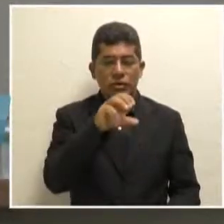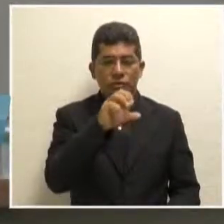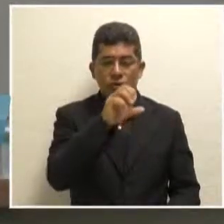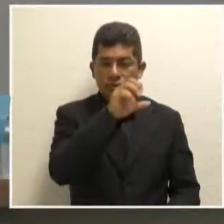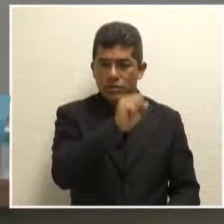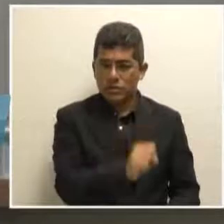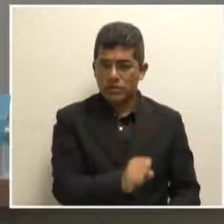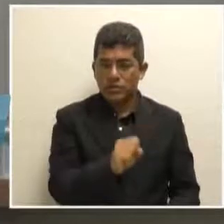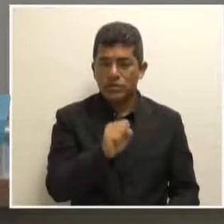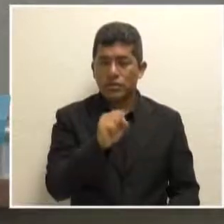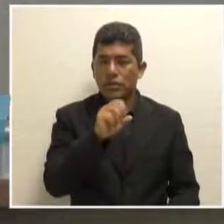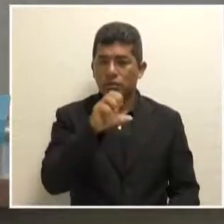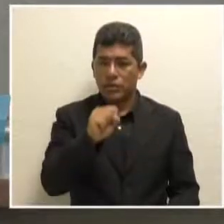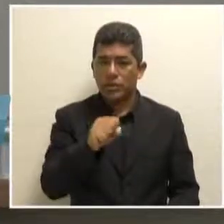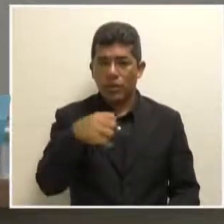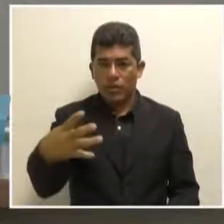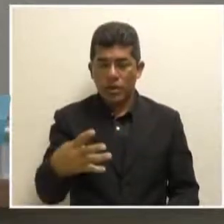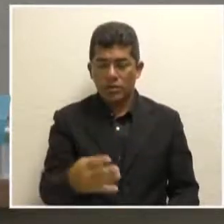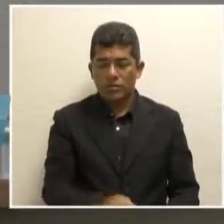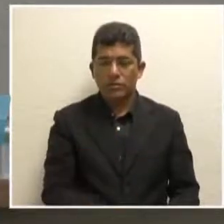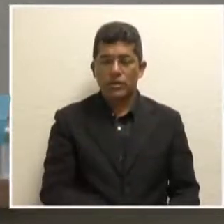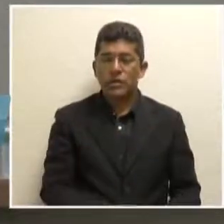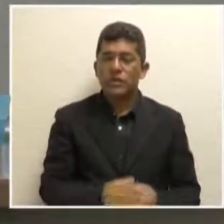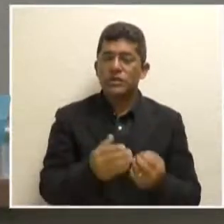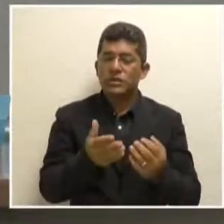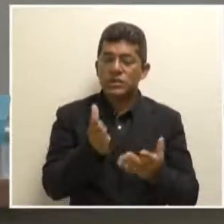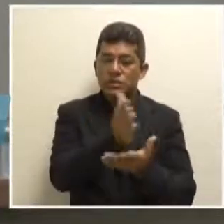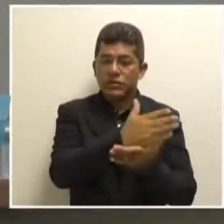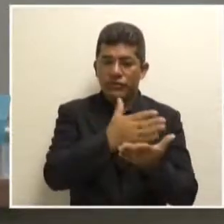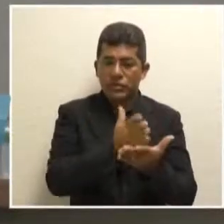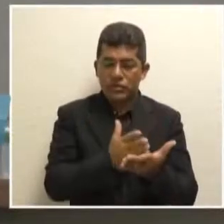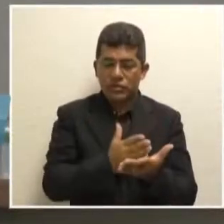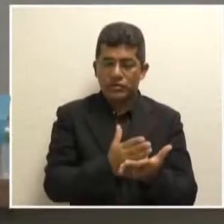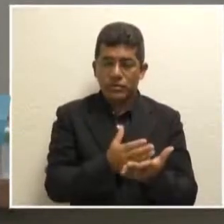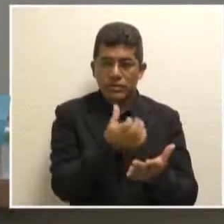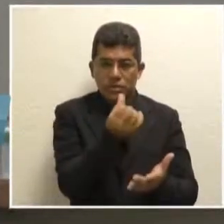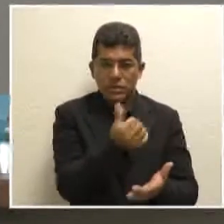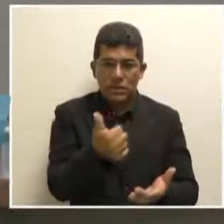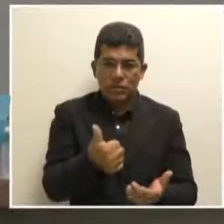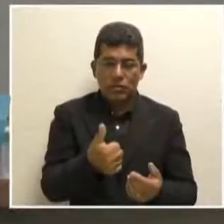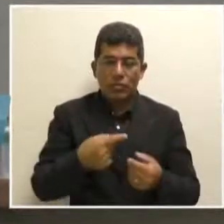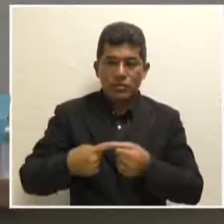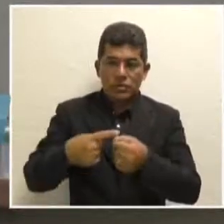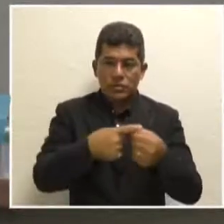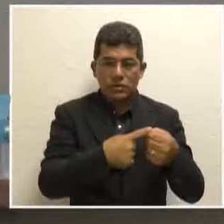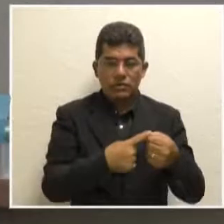Se nós dividirmos isso por 61 municípios, colocando o seu município do Tefé,